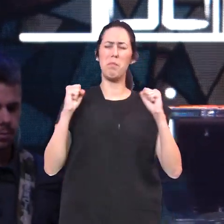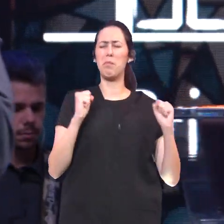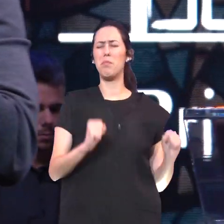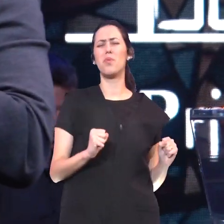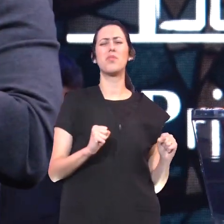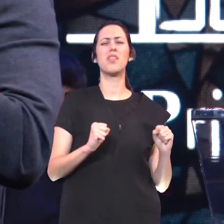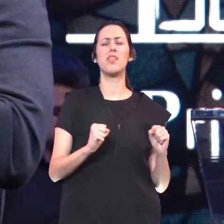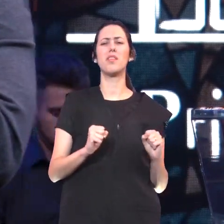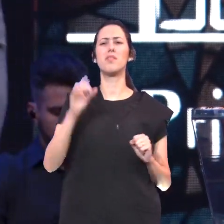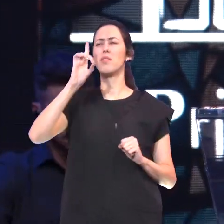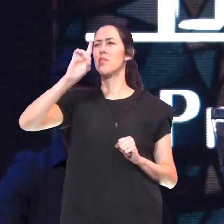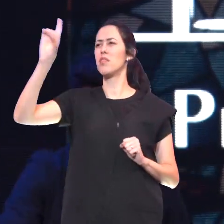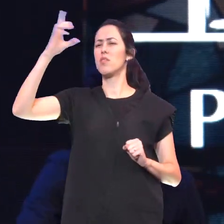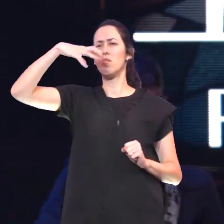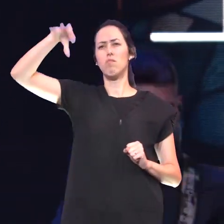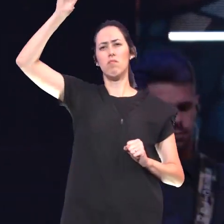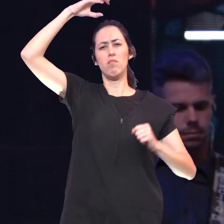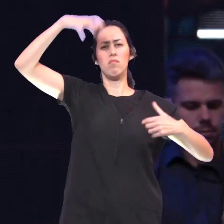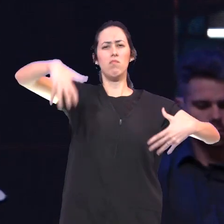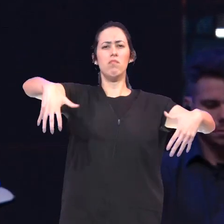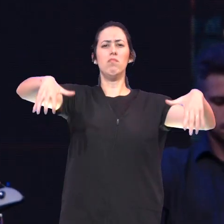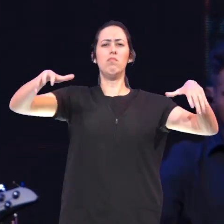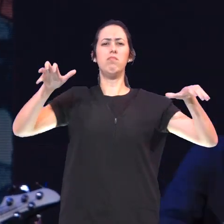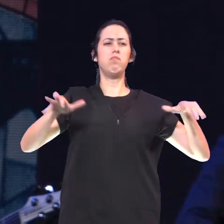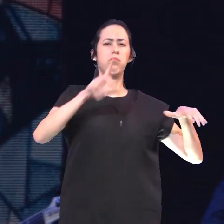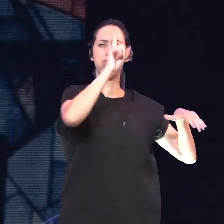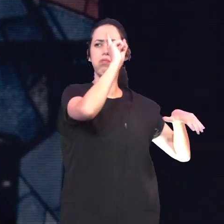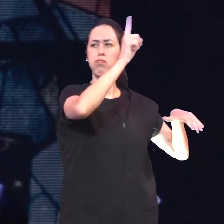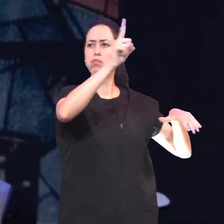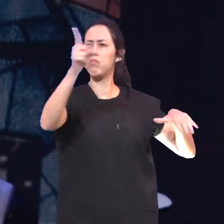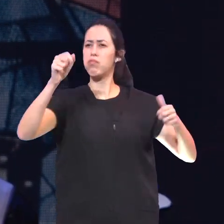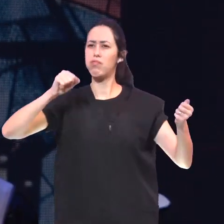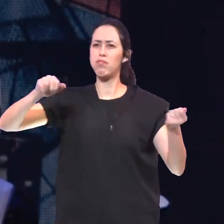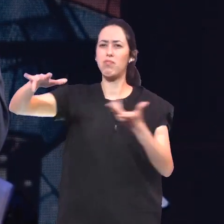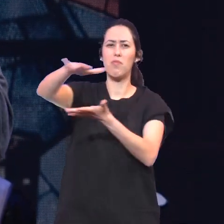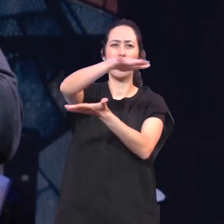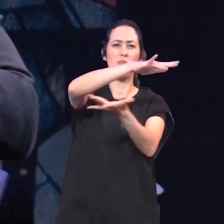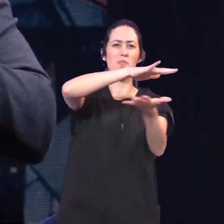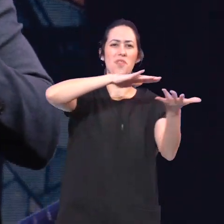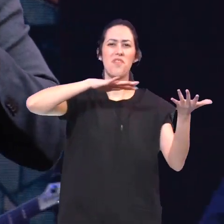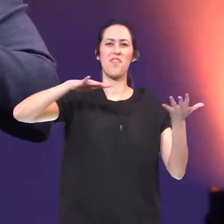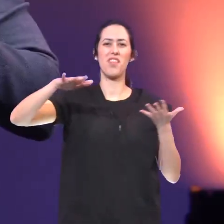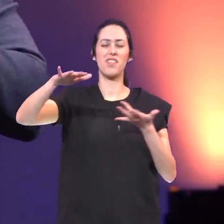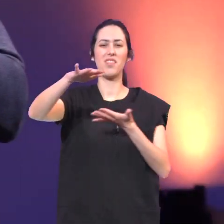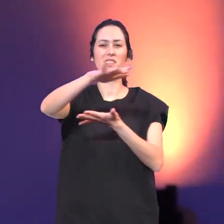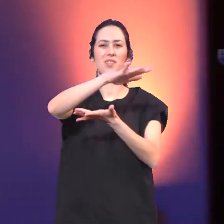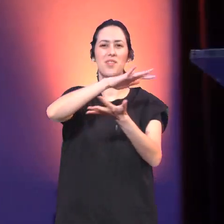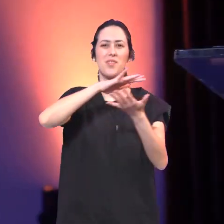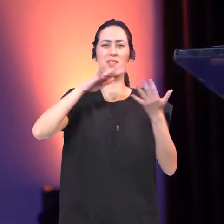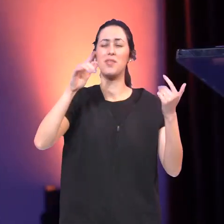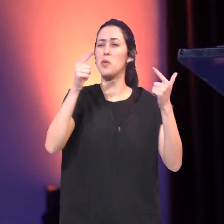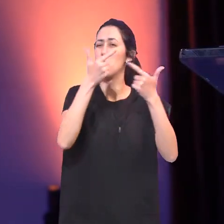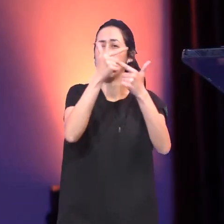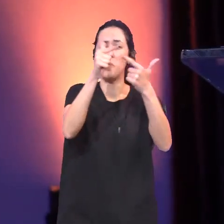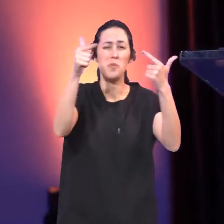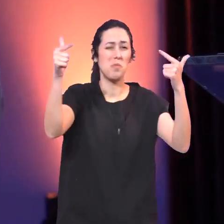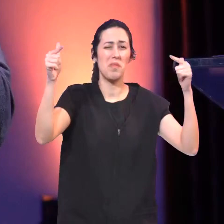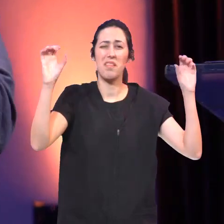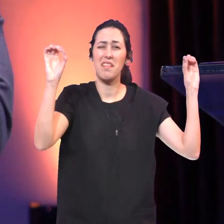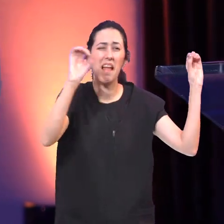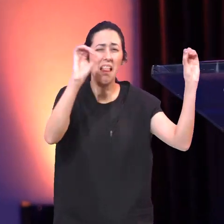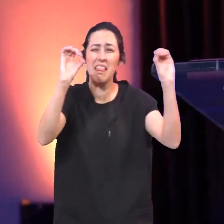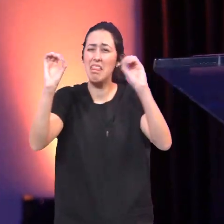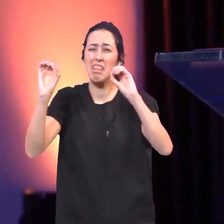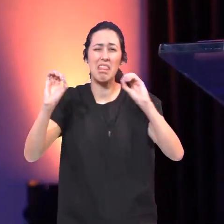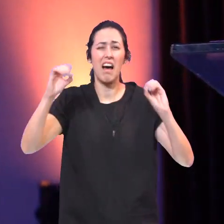Ele governa o universo Com as suas onipotentes mãos Não existe nada Que seja Demasiadamente